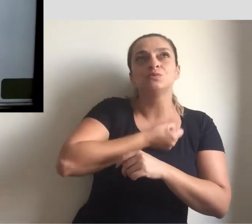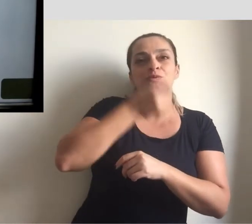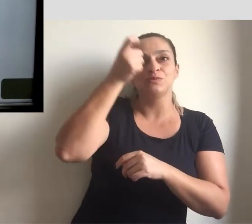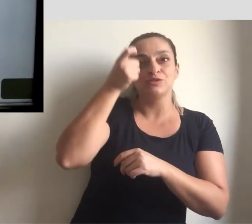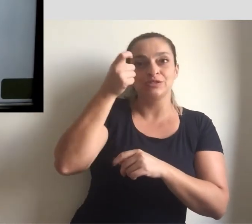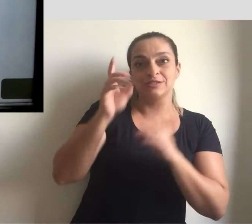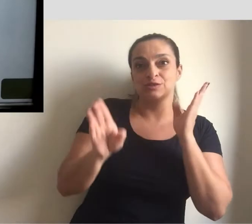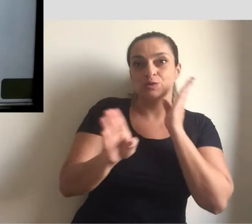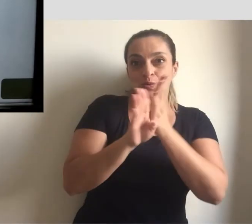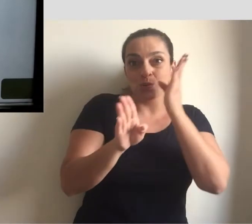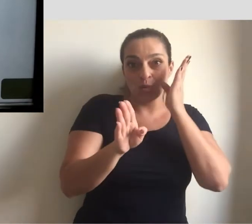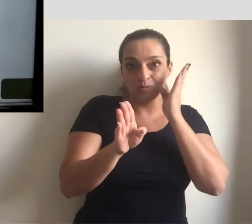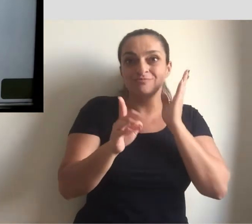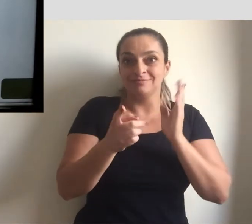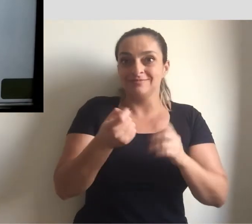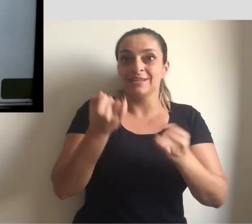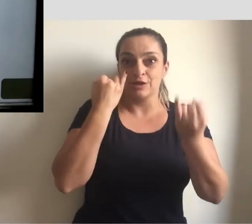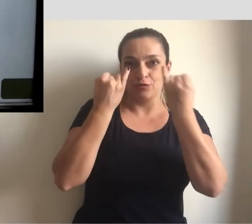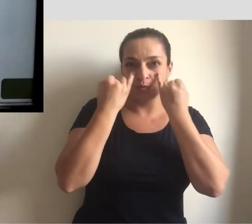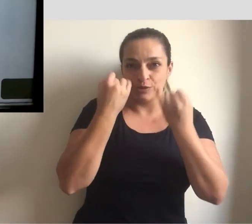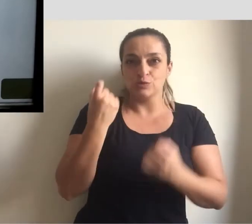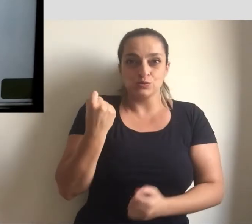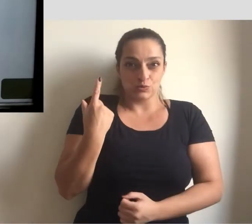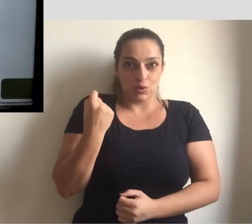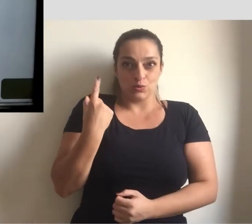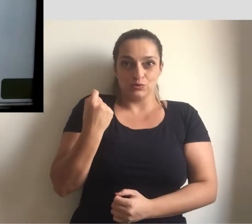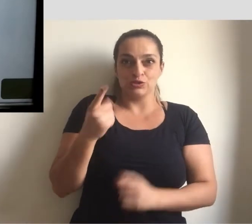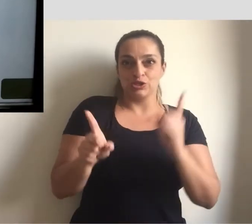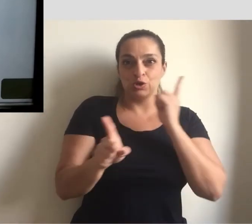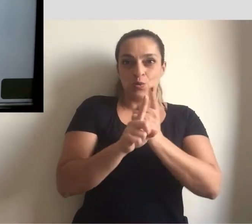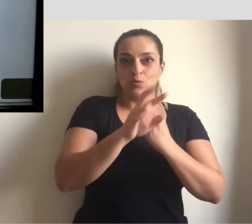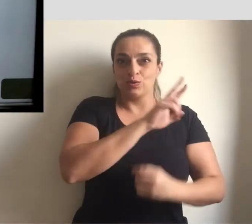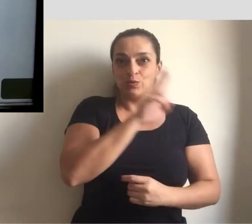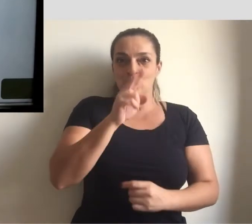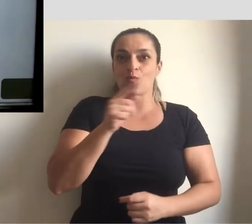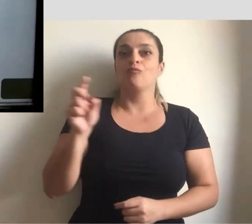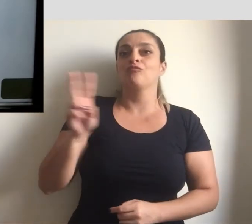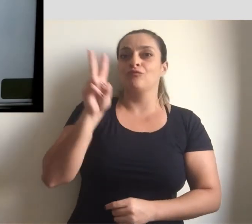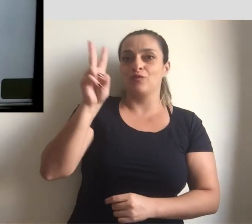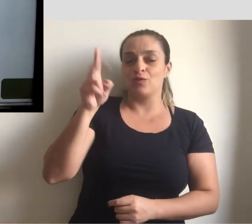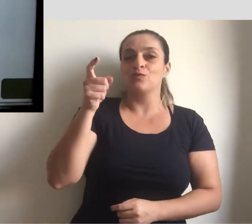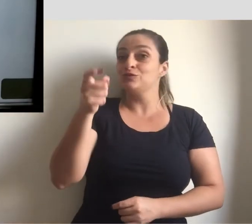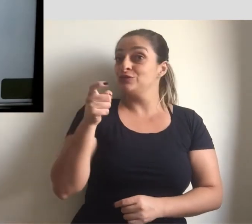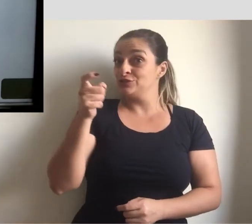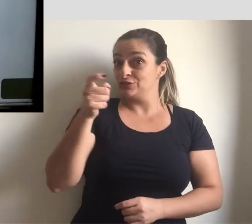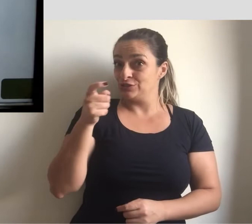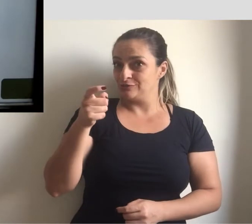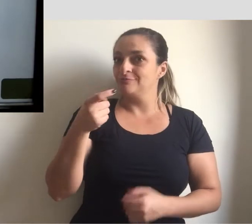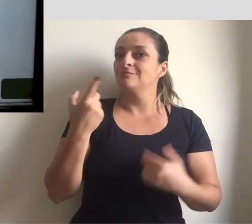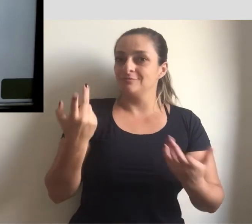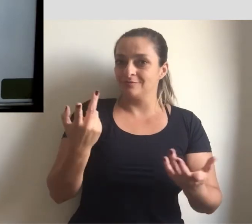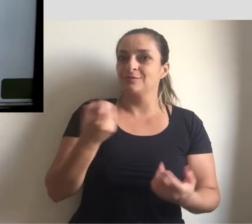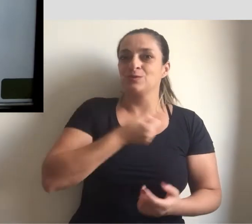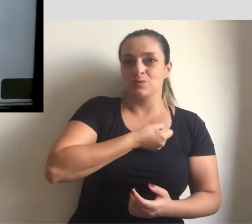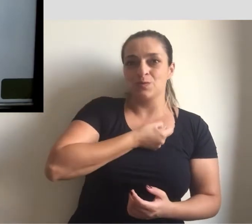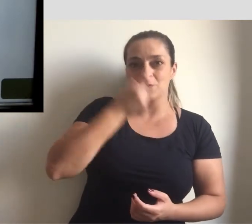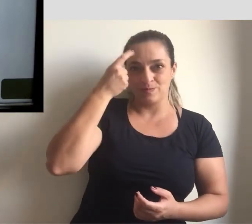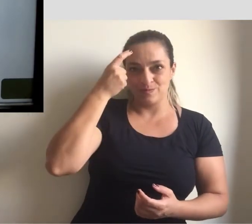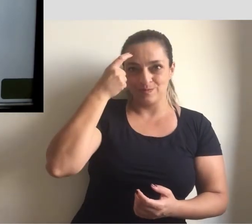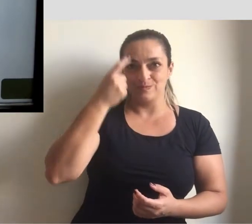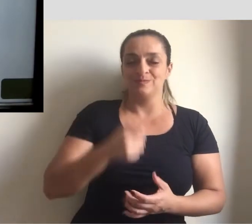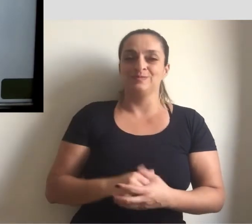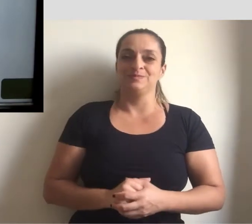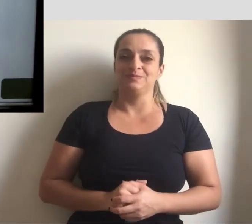Se essa informação era suficiente sozinha para descobrir esse valor do x, que é o valor do número pensado.